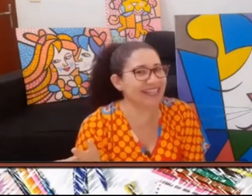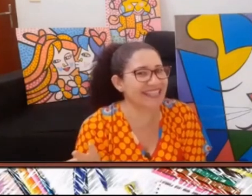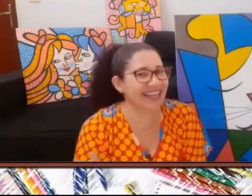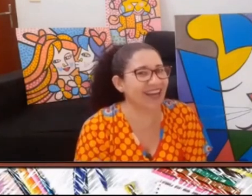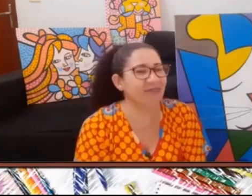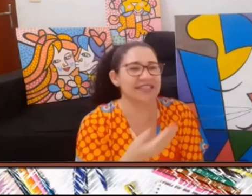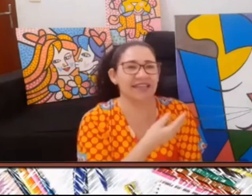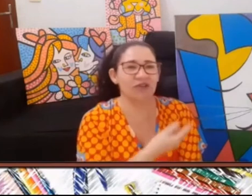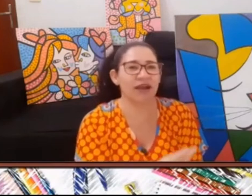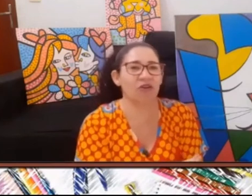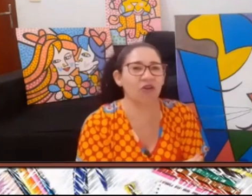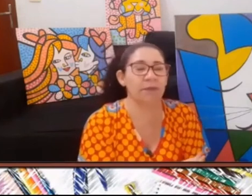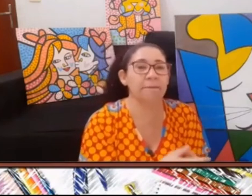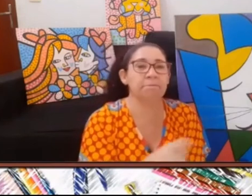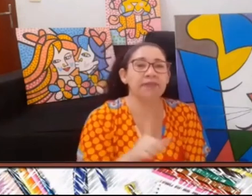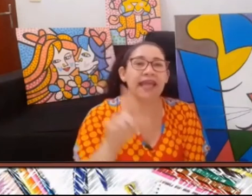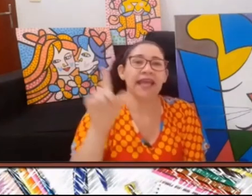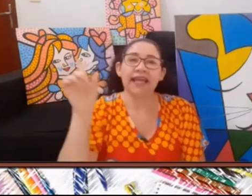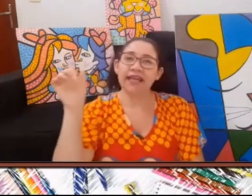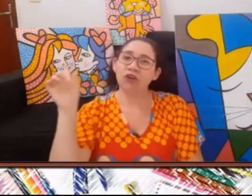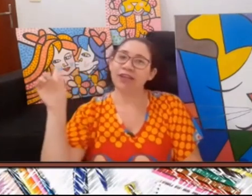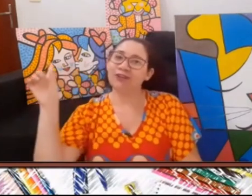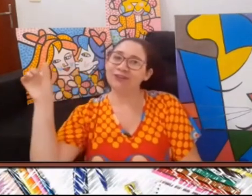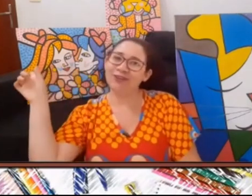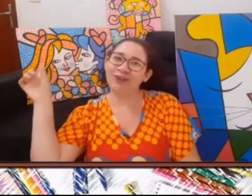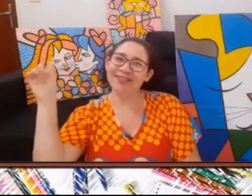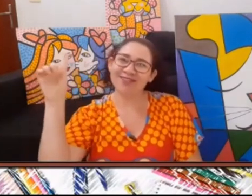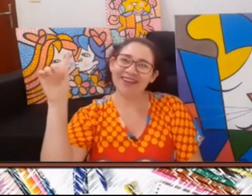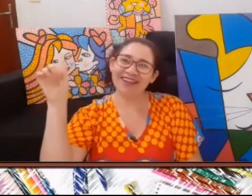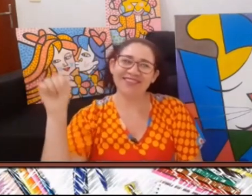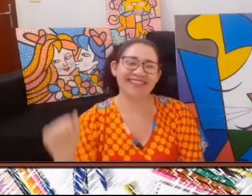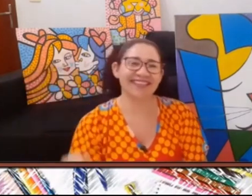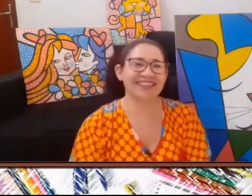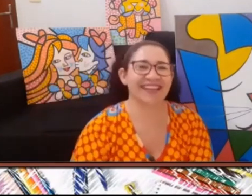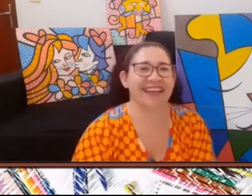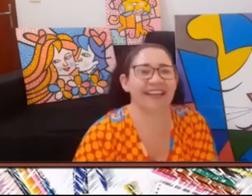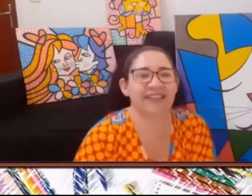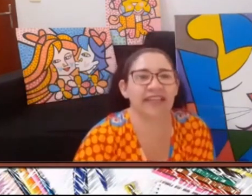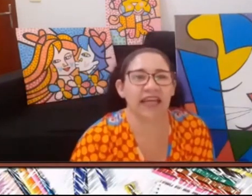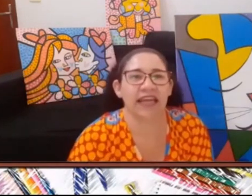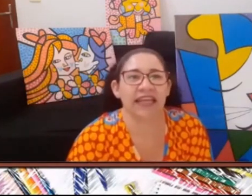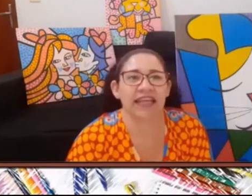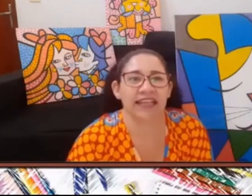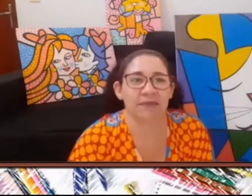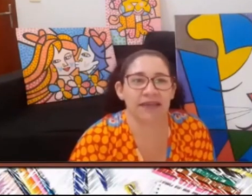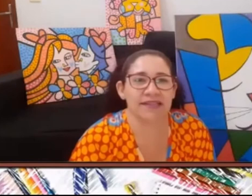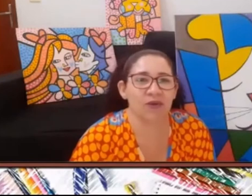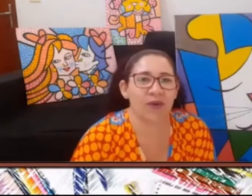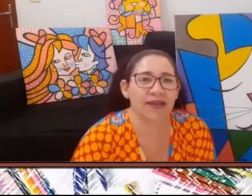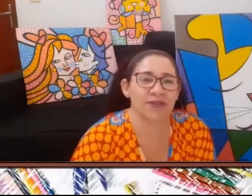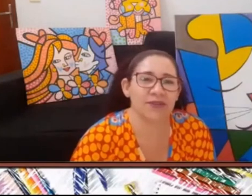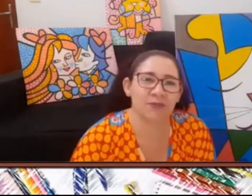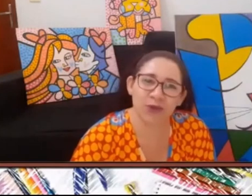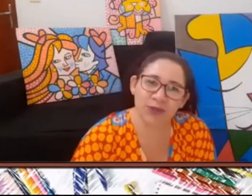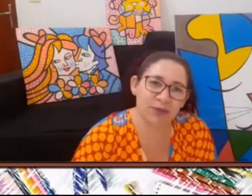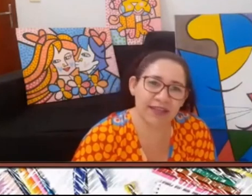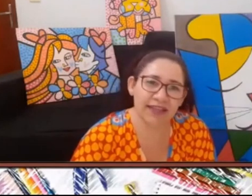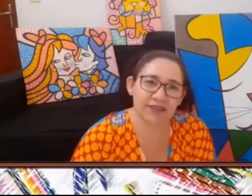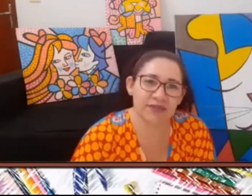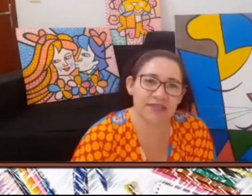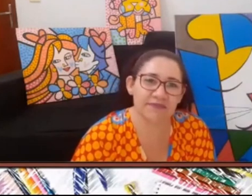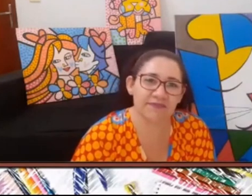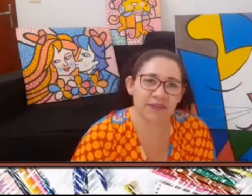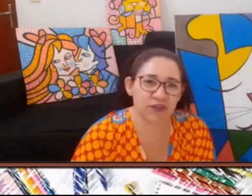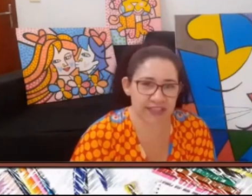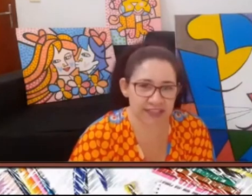original, mas ele é uma cópia. E eu tenho dois quadros ali do lado que também são quadros muito